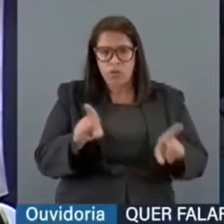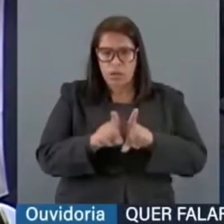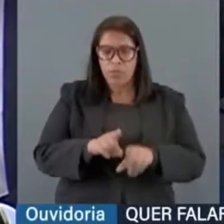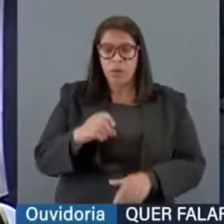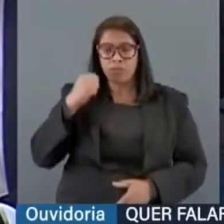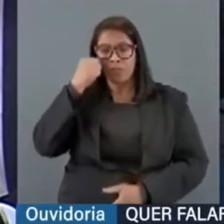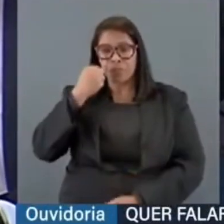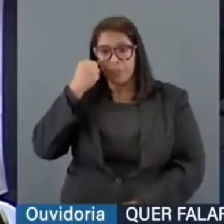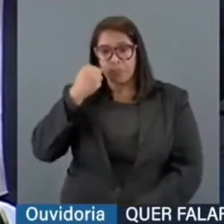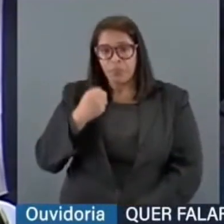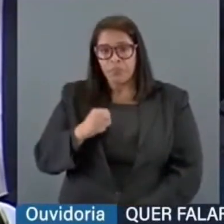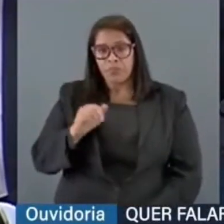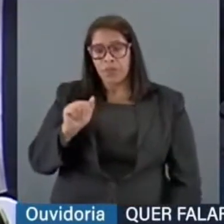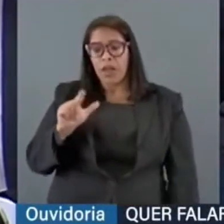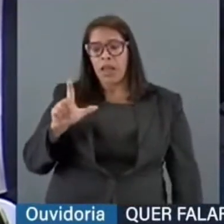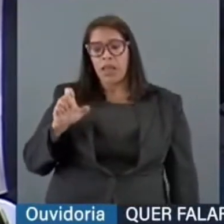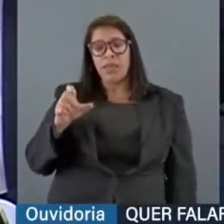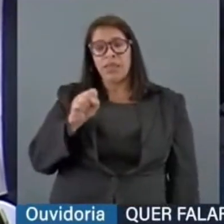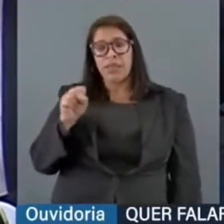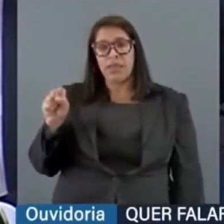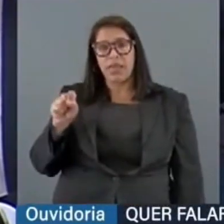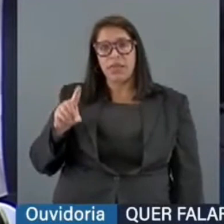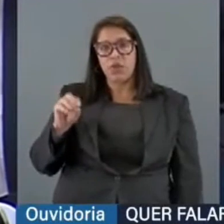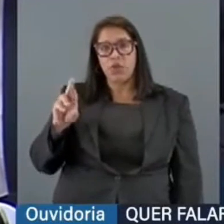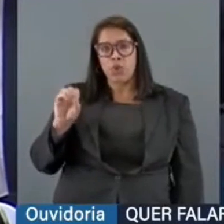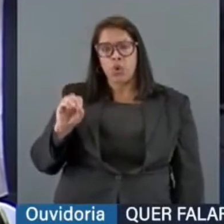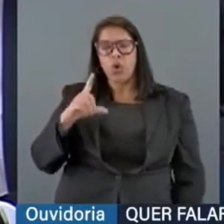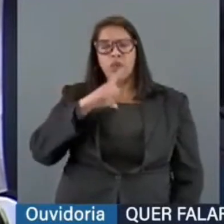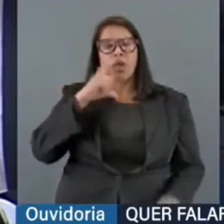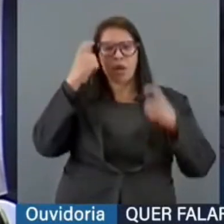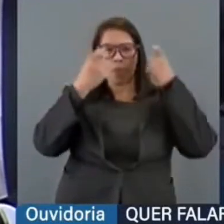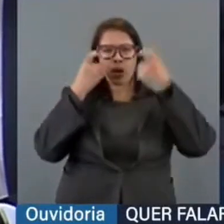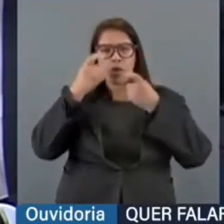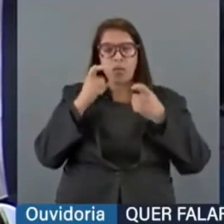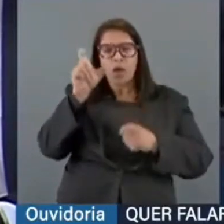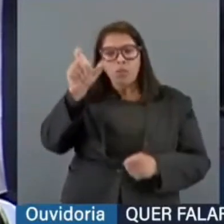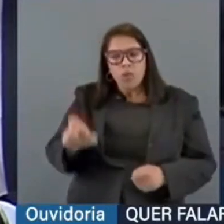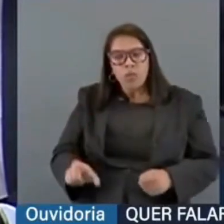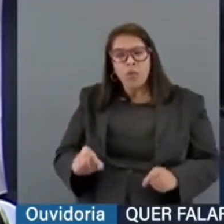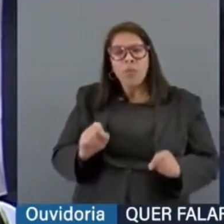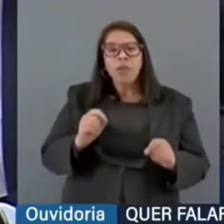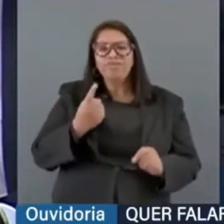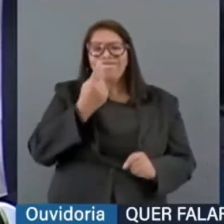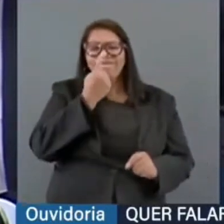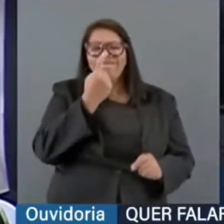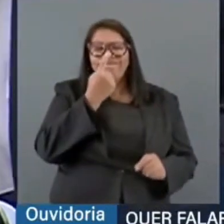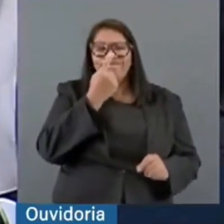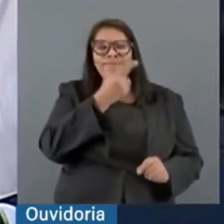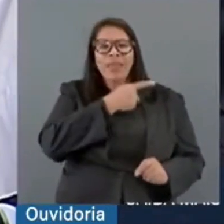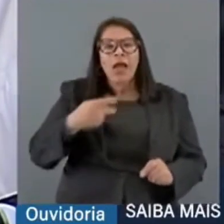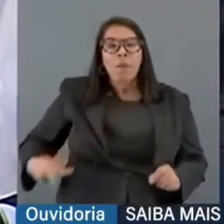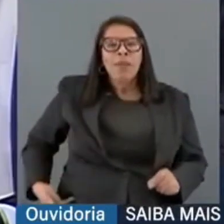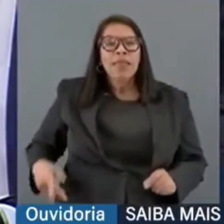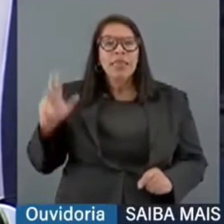senador Alessandro, existe uma preocupação em relação à Vossa Excelência pela proximidade com o presidente da